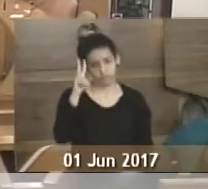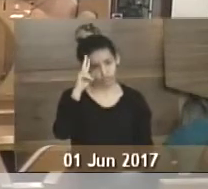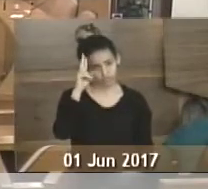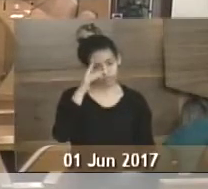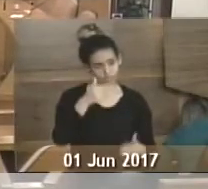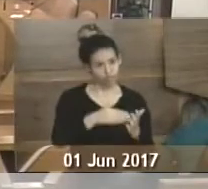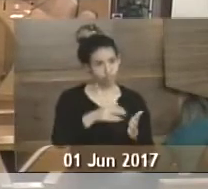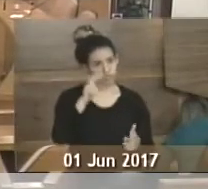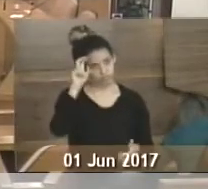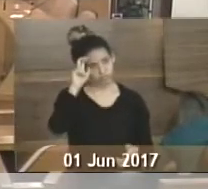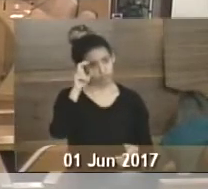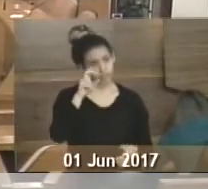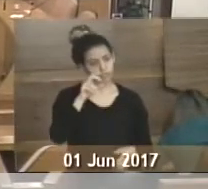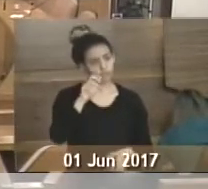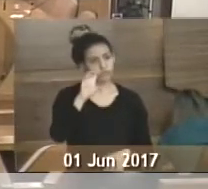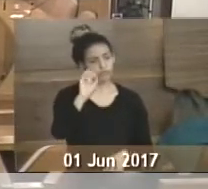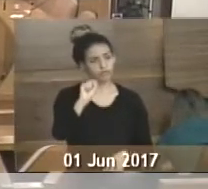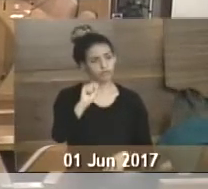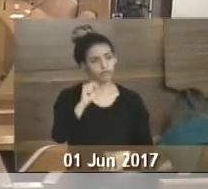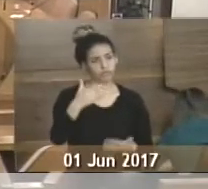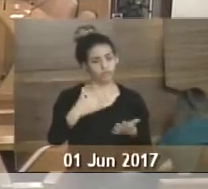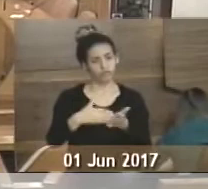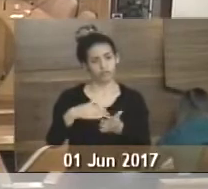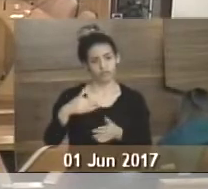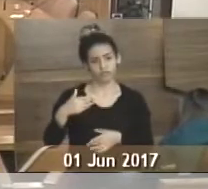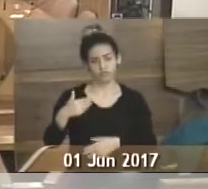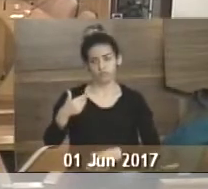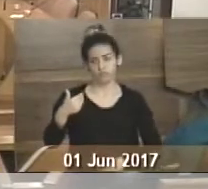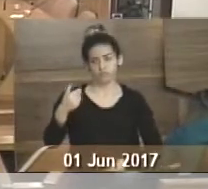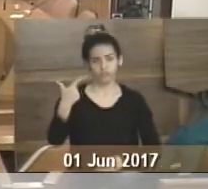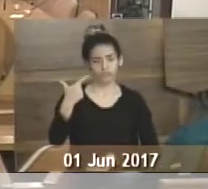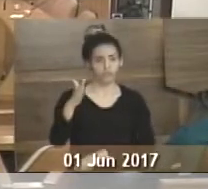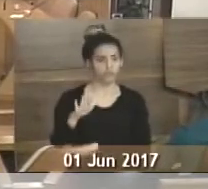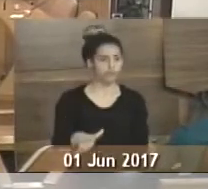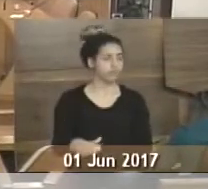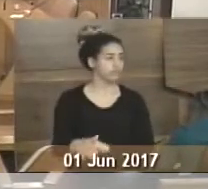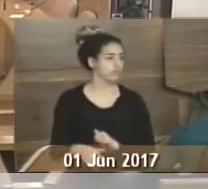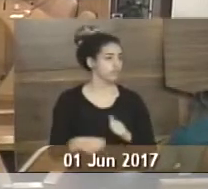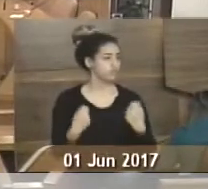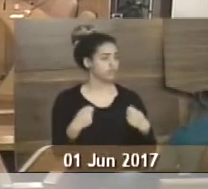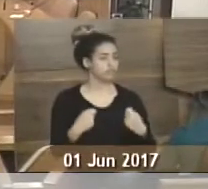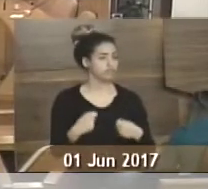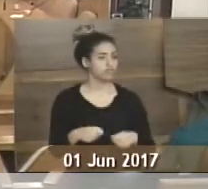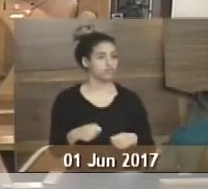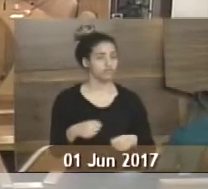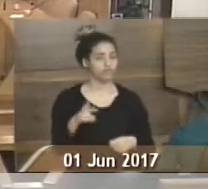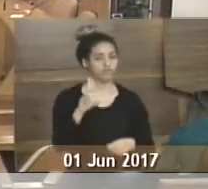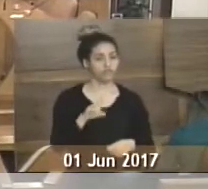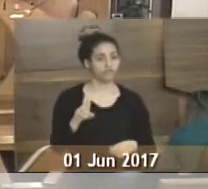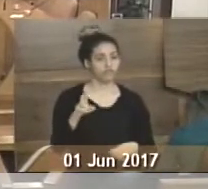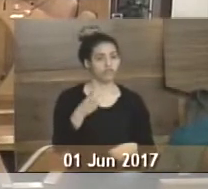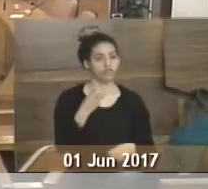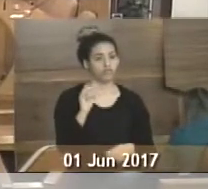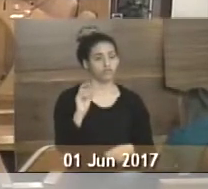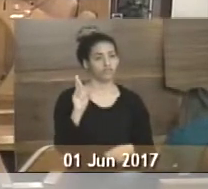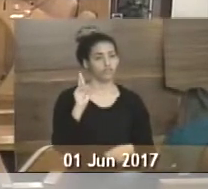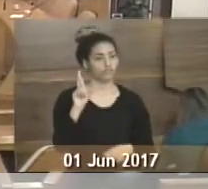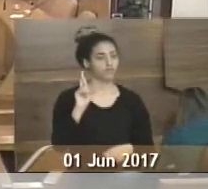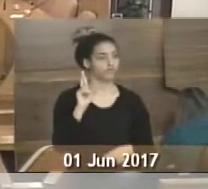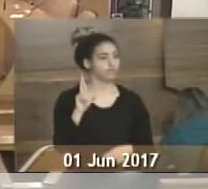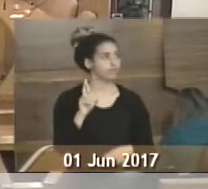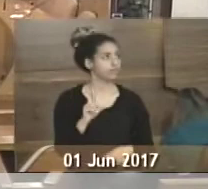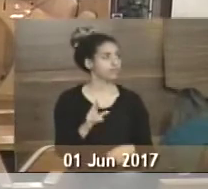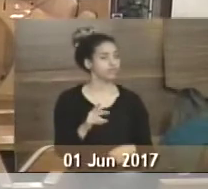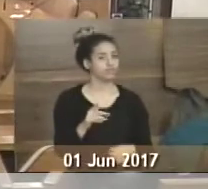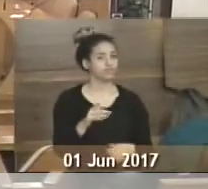oito às quatorze horas, período de uma hora, permanência no shopping, consumo mínimo de trinta reais, só de segunda a quinta, que